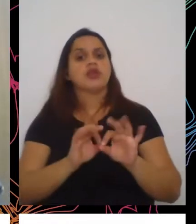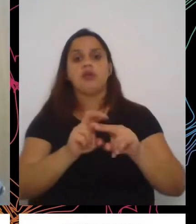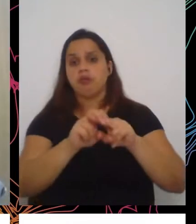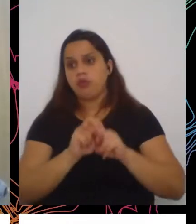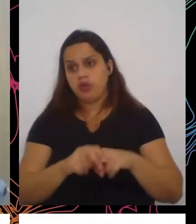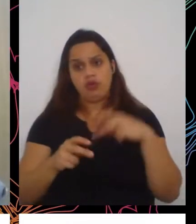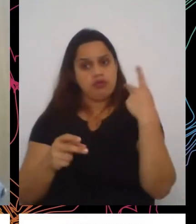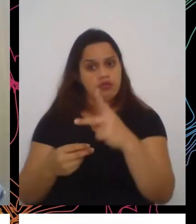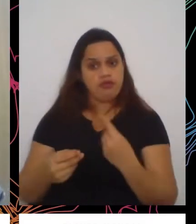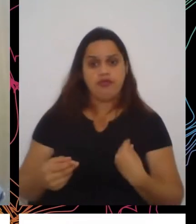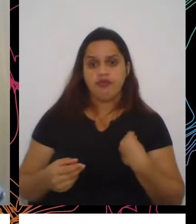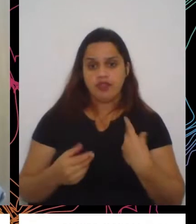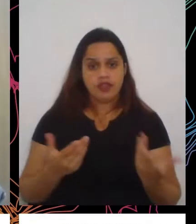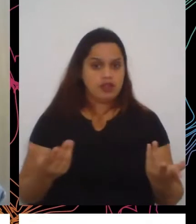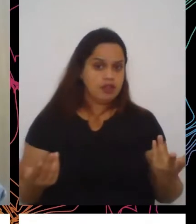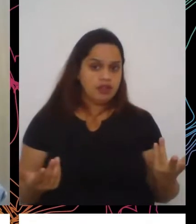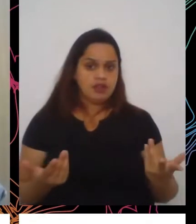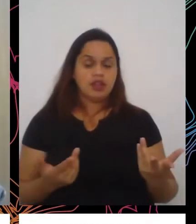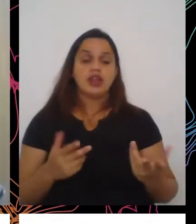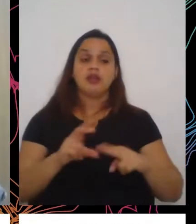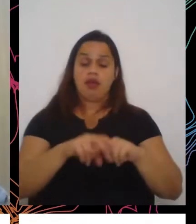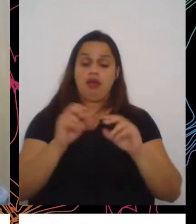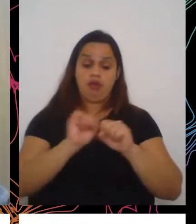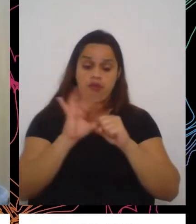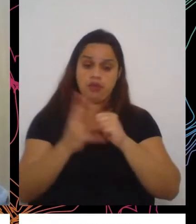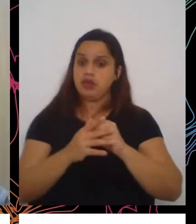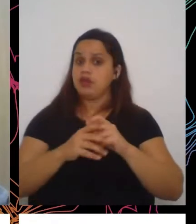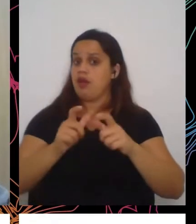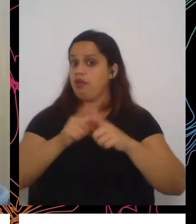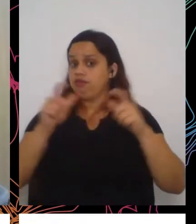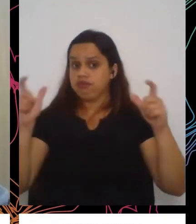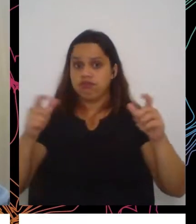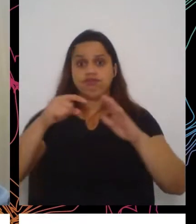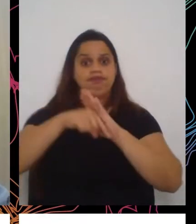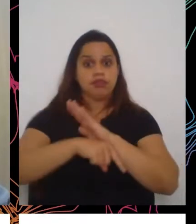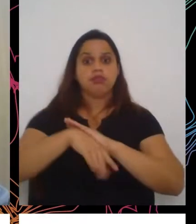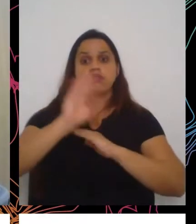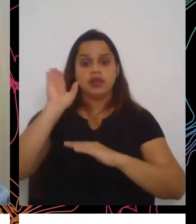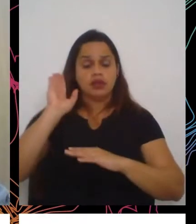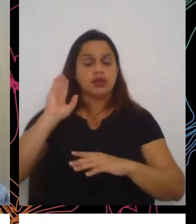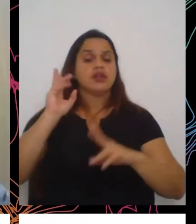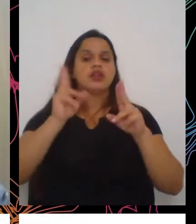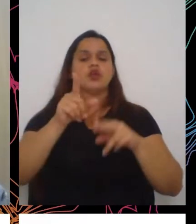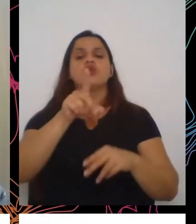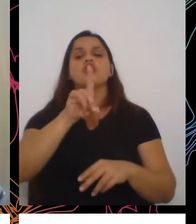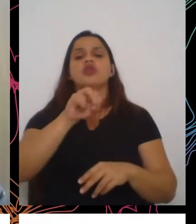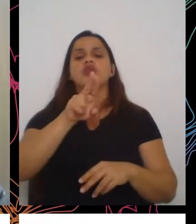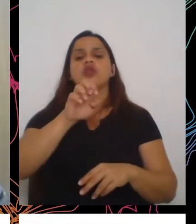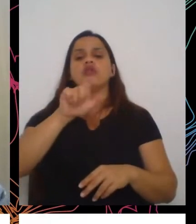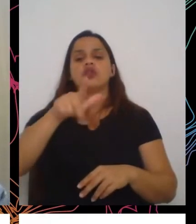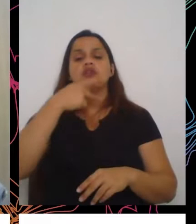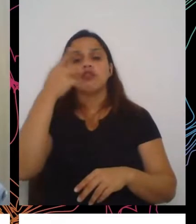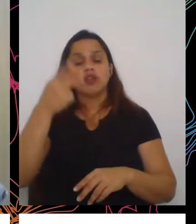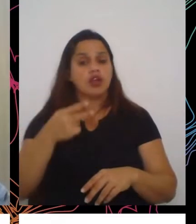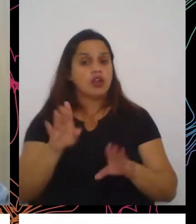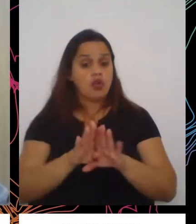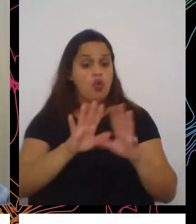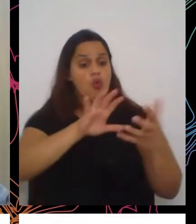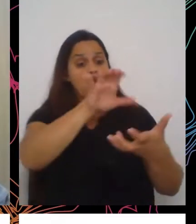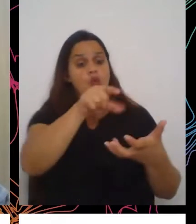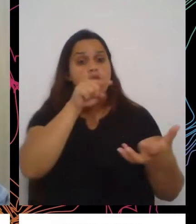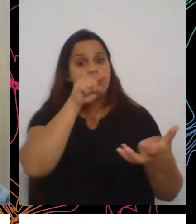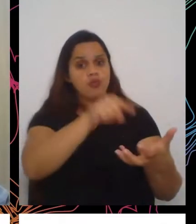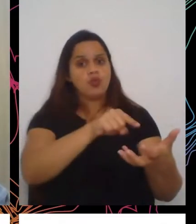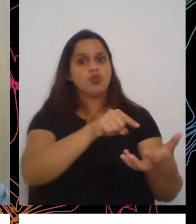e isso se aprofunda com a pandemia, porque, exatamente como o Daniel disse, né, ao contrário do restante do mundo, o Brasil,